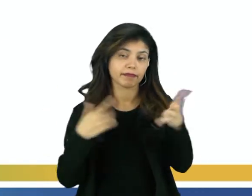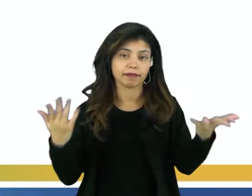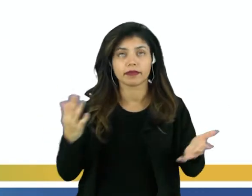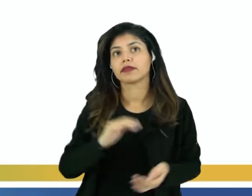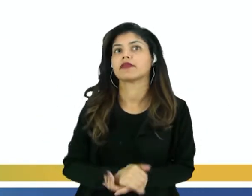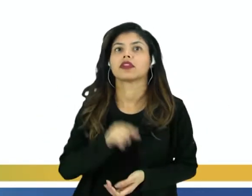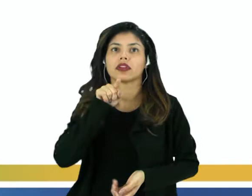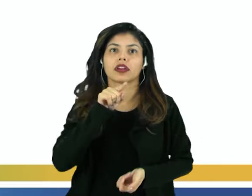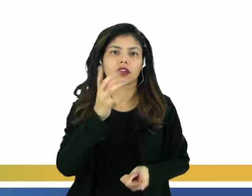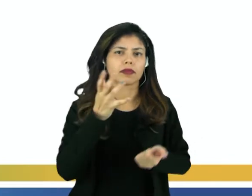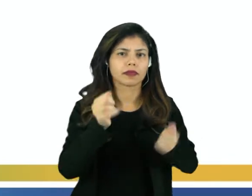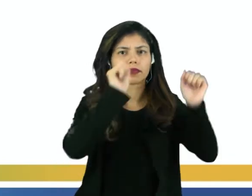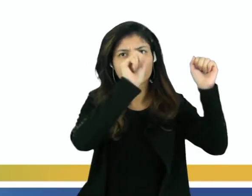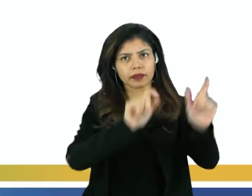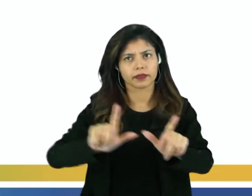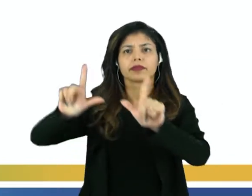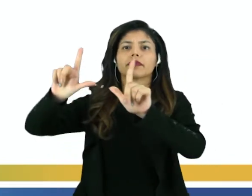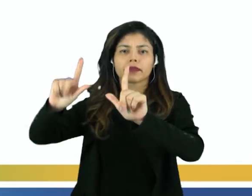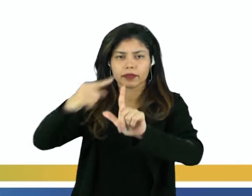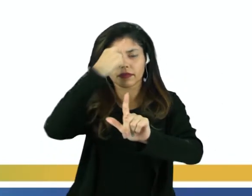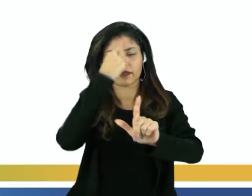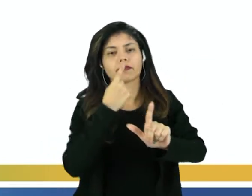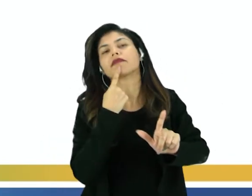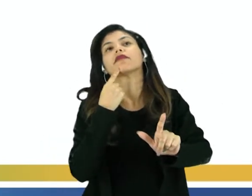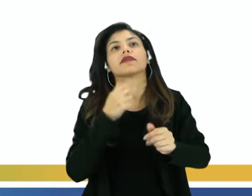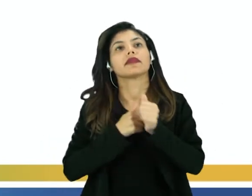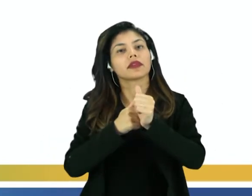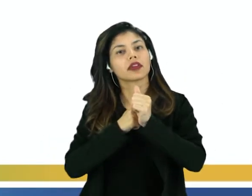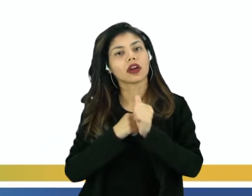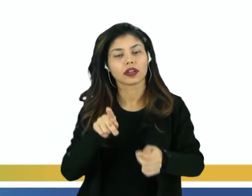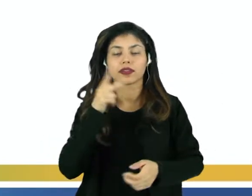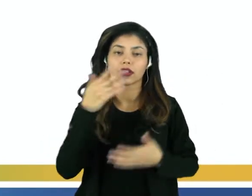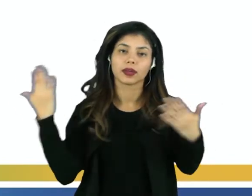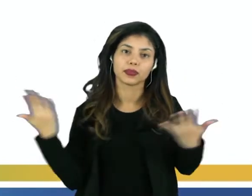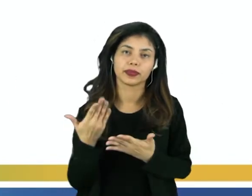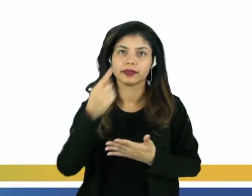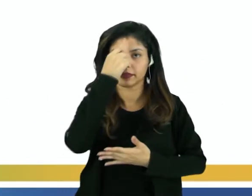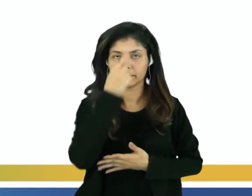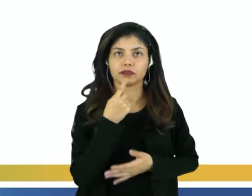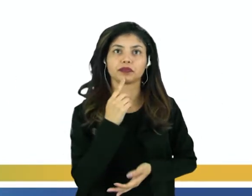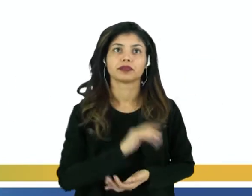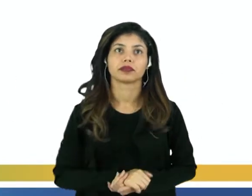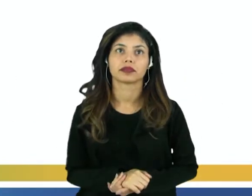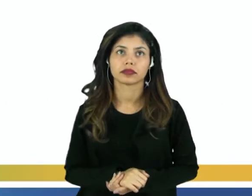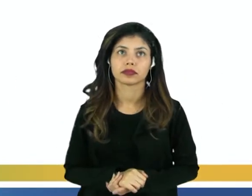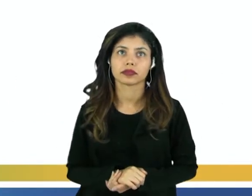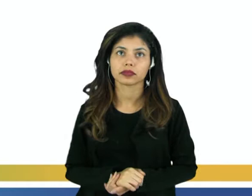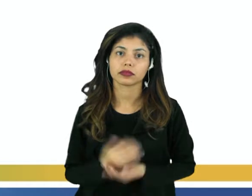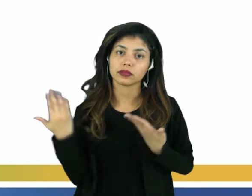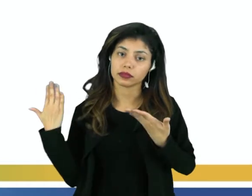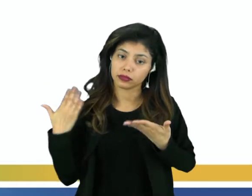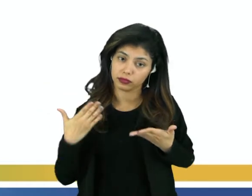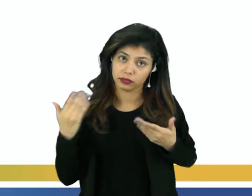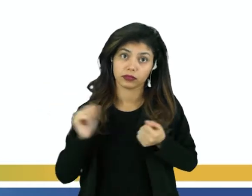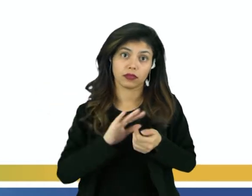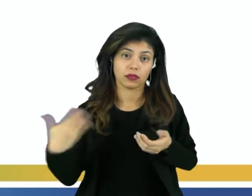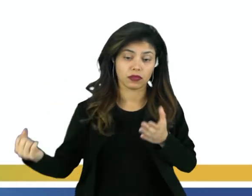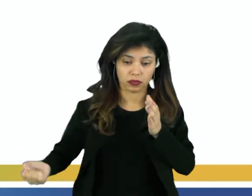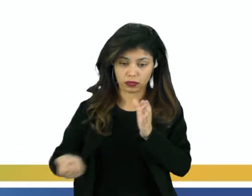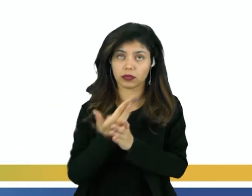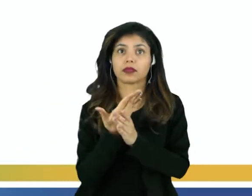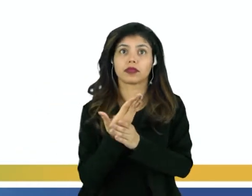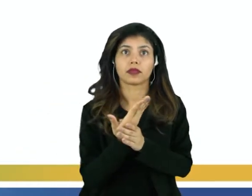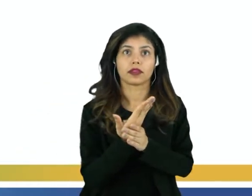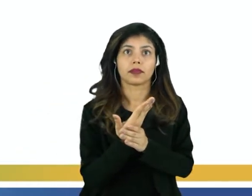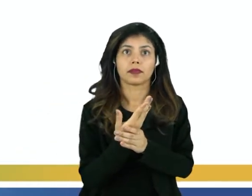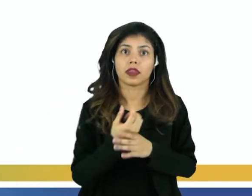E aí, eu queria que você acompanhasse bem na tela para acompanhar o que eu estou falando na figura. Então, a nascente diz o conceito que